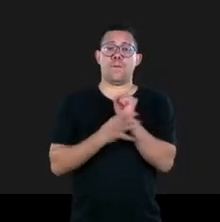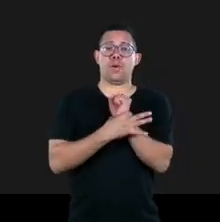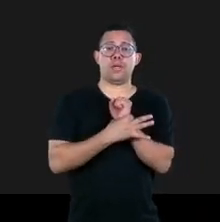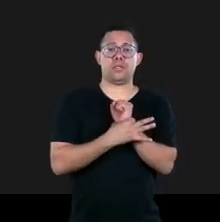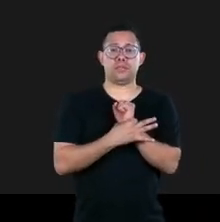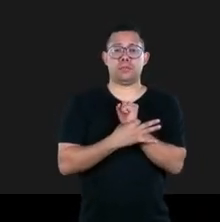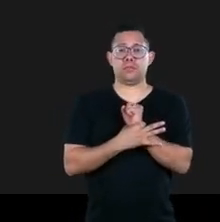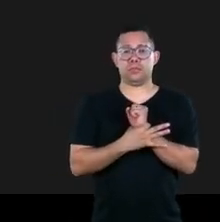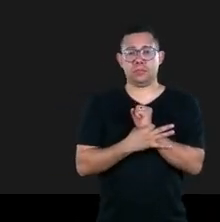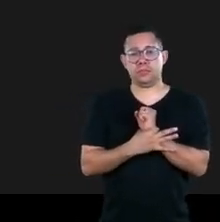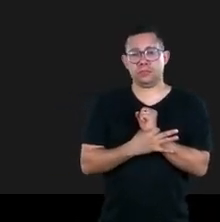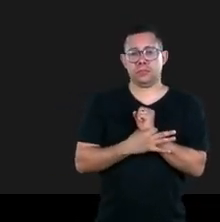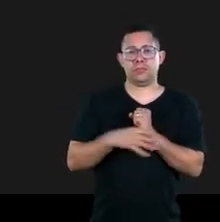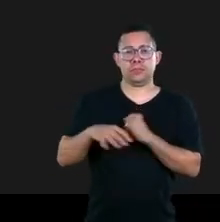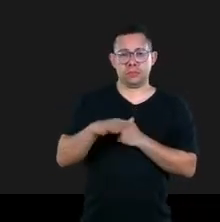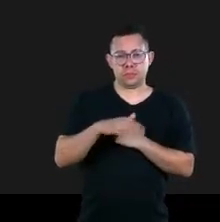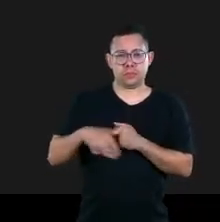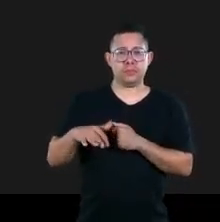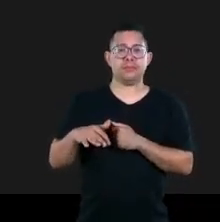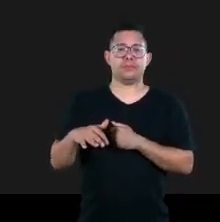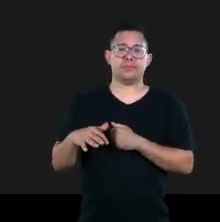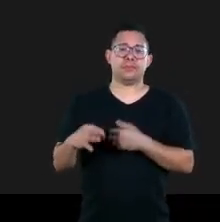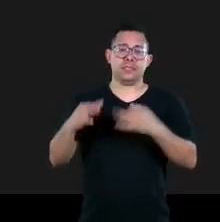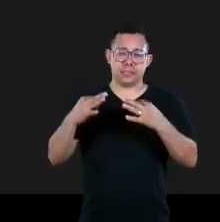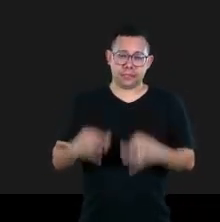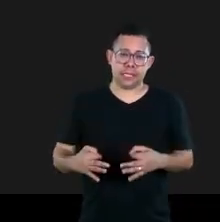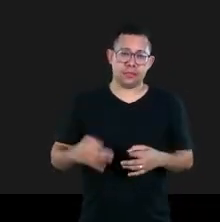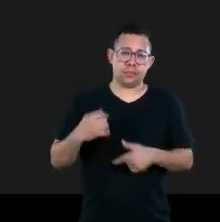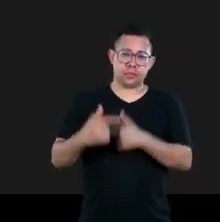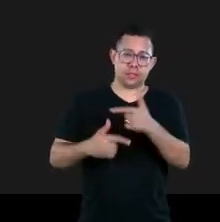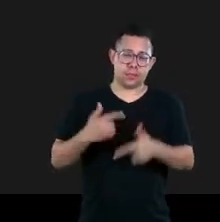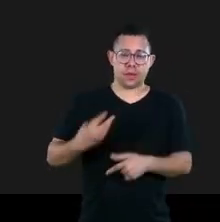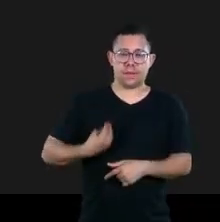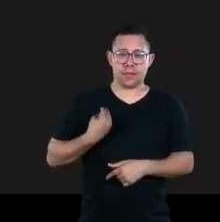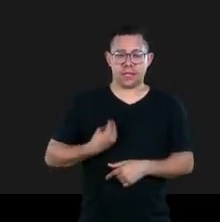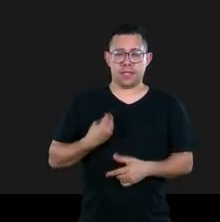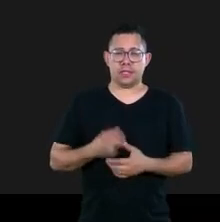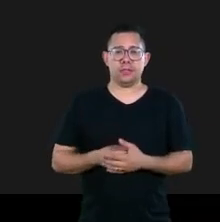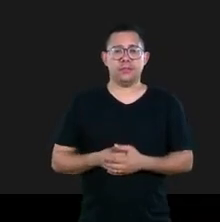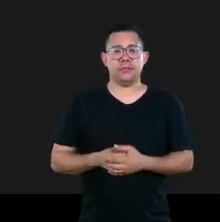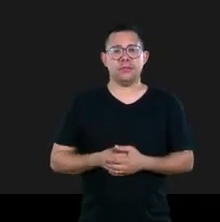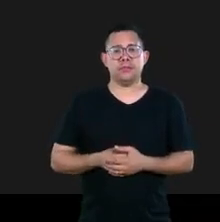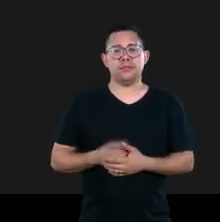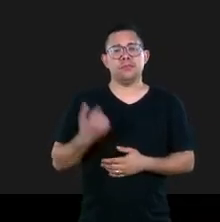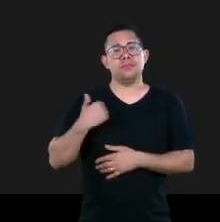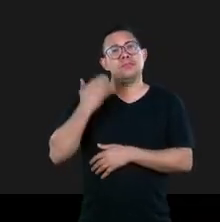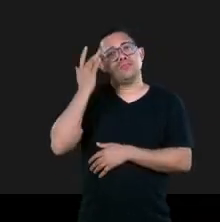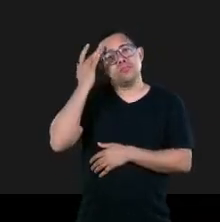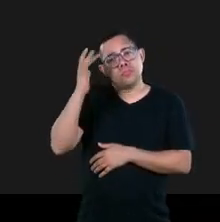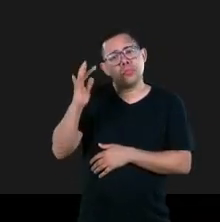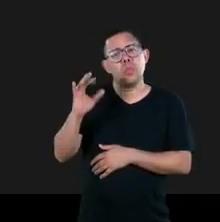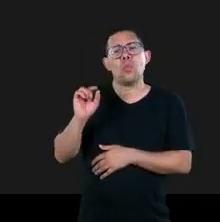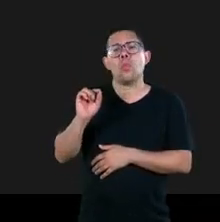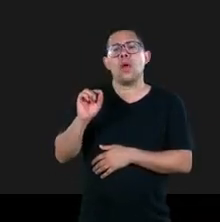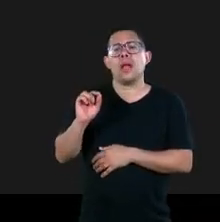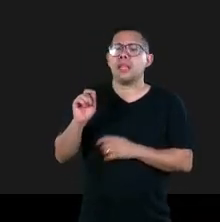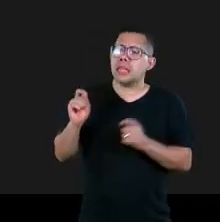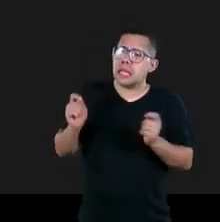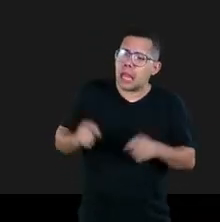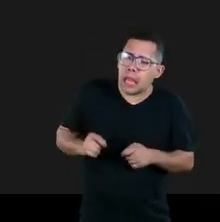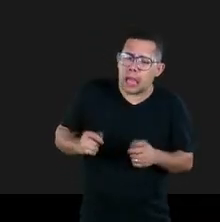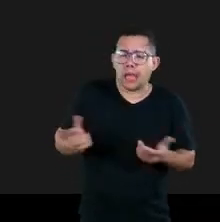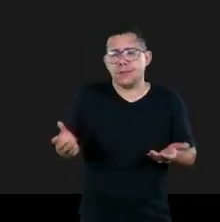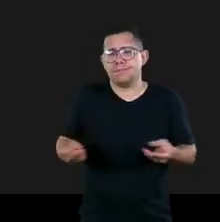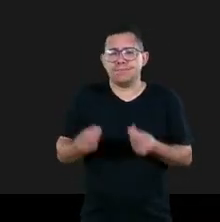uma condição né assim decente de vida é não sei o que mais é possível né é